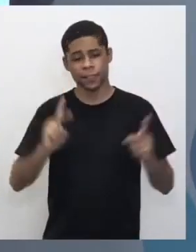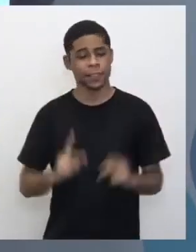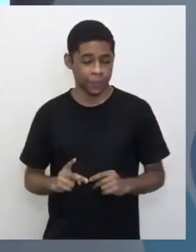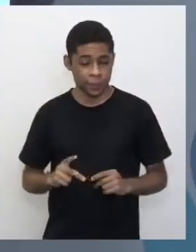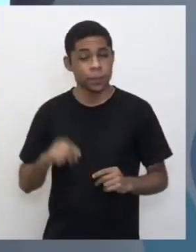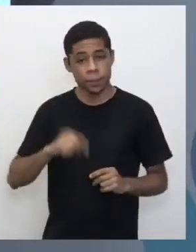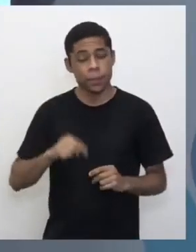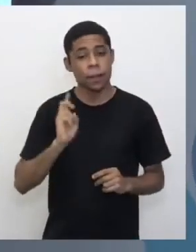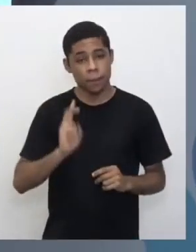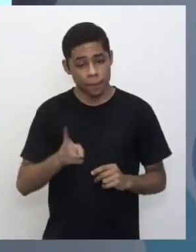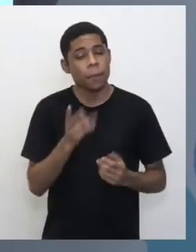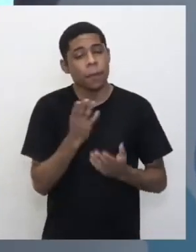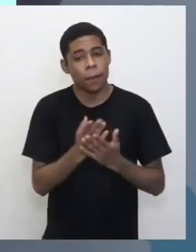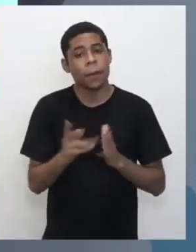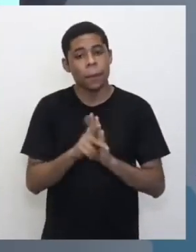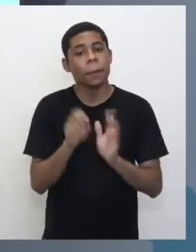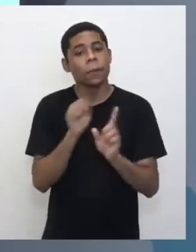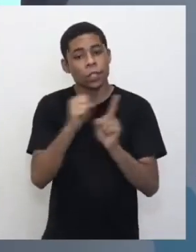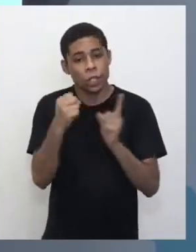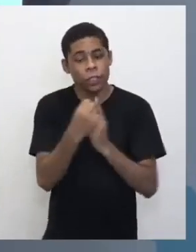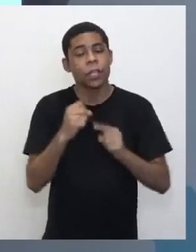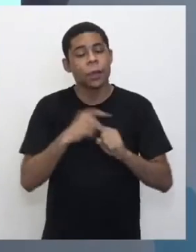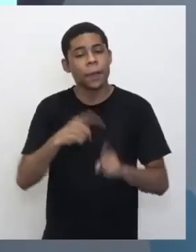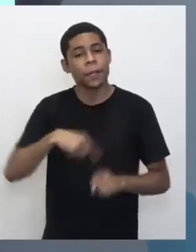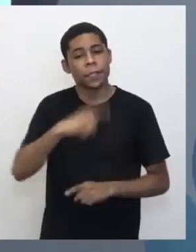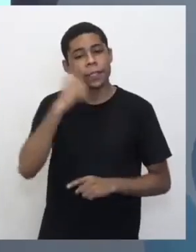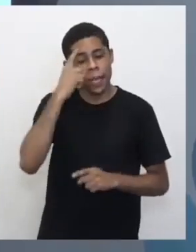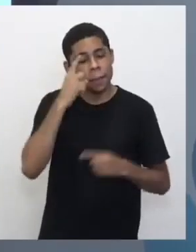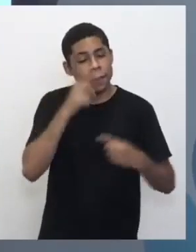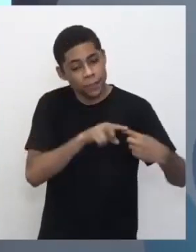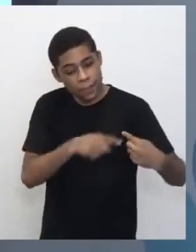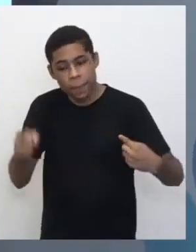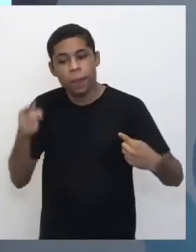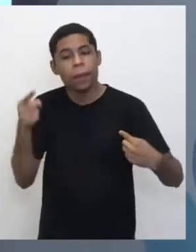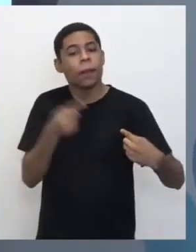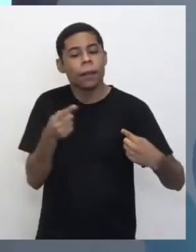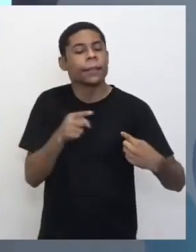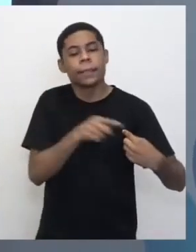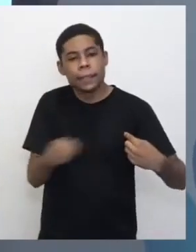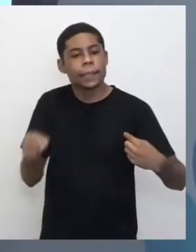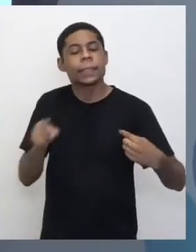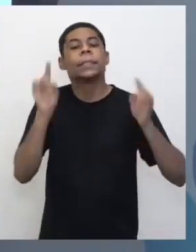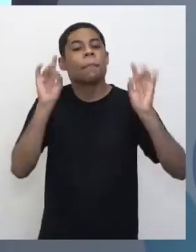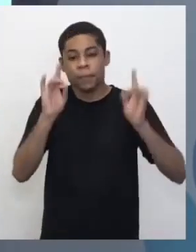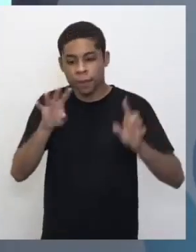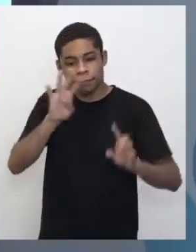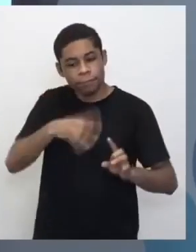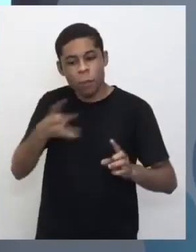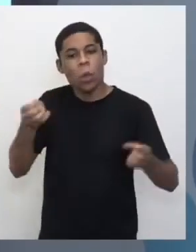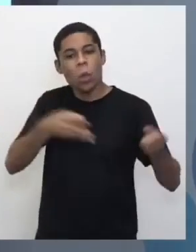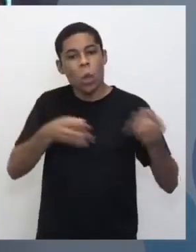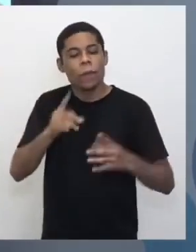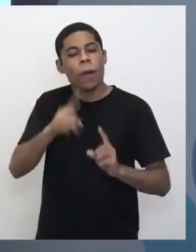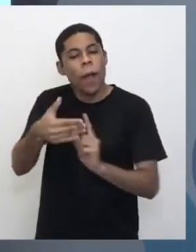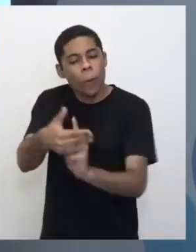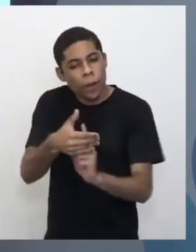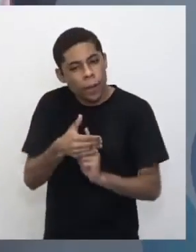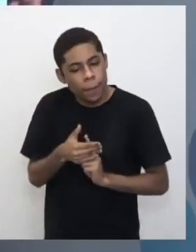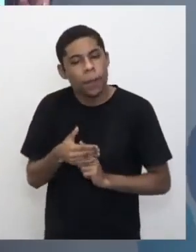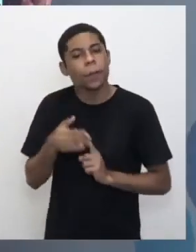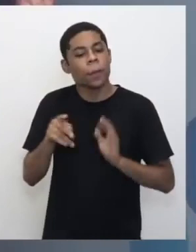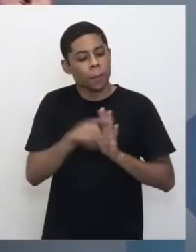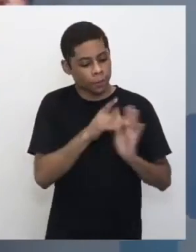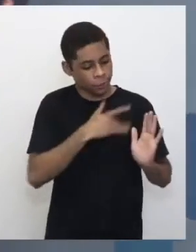gente teria hoje a nossa aula de Sociologia, mas a gente sabe que nessa primeira semana a gente tem uma programação super especial de acolhimento, protocolo de saúde,